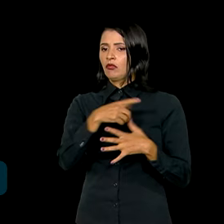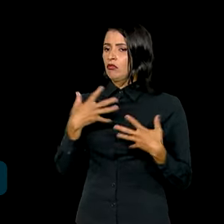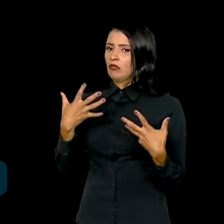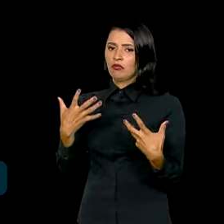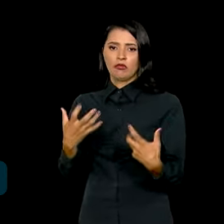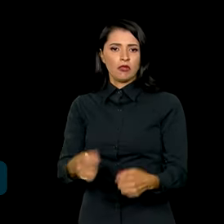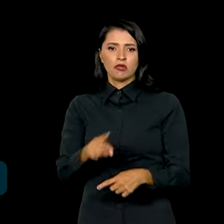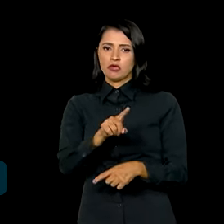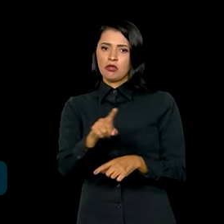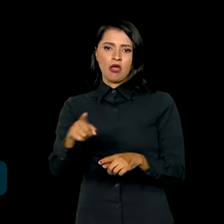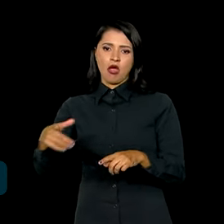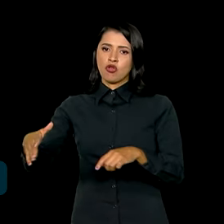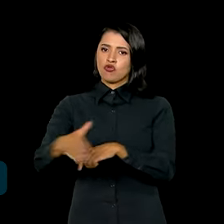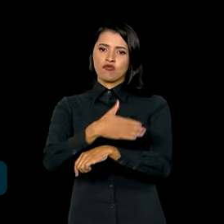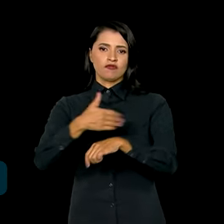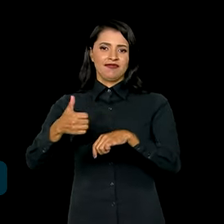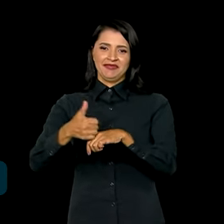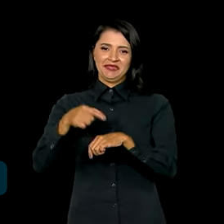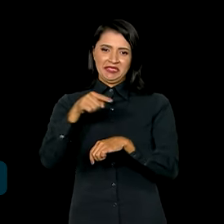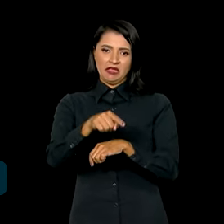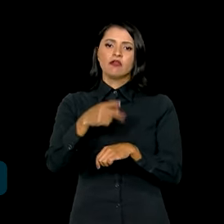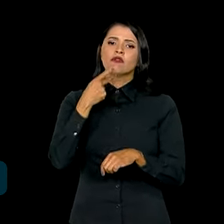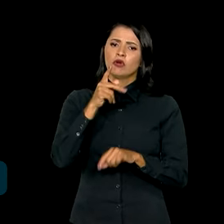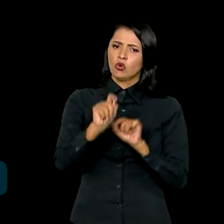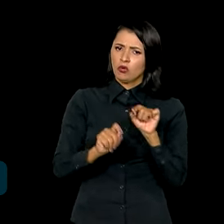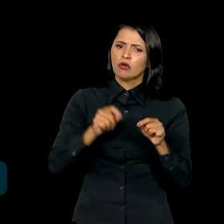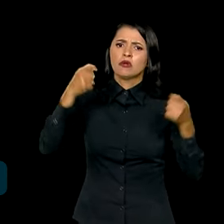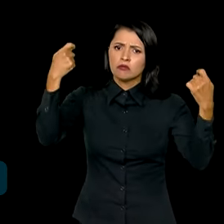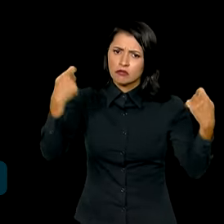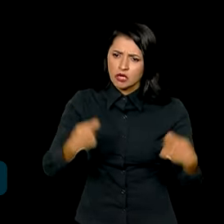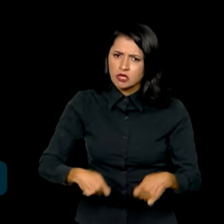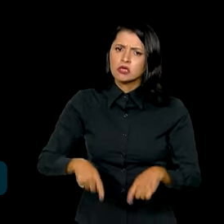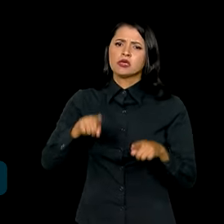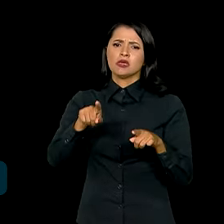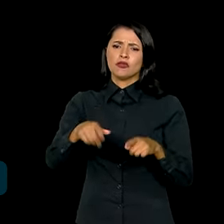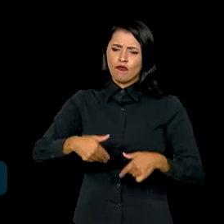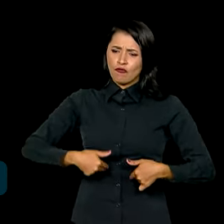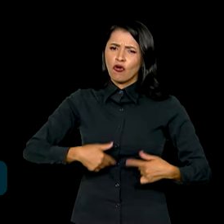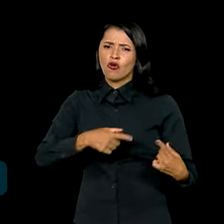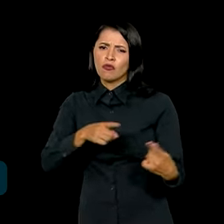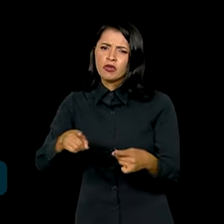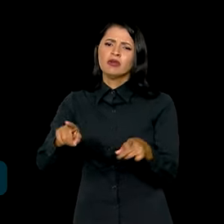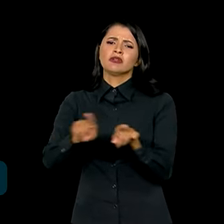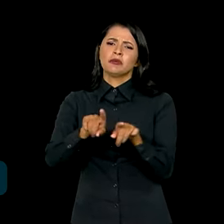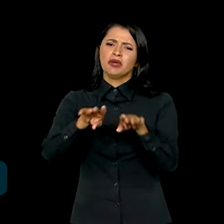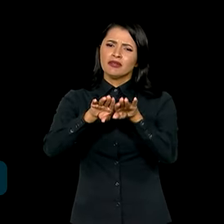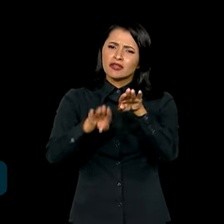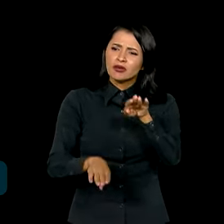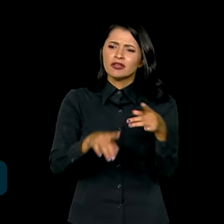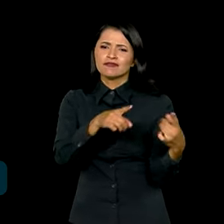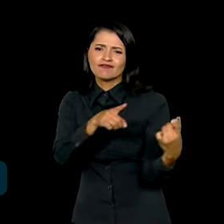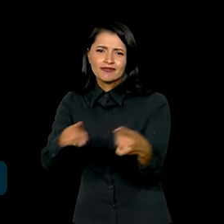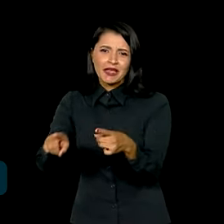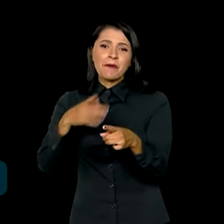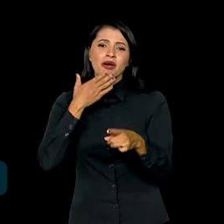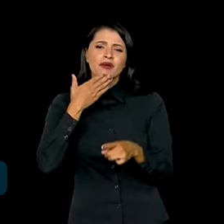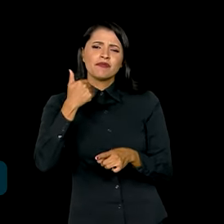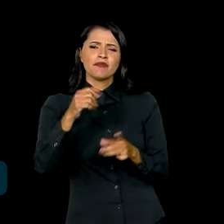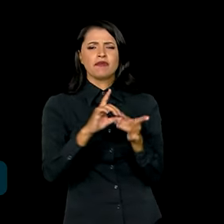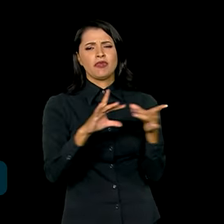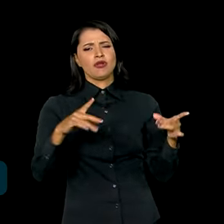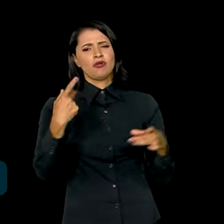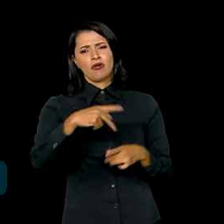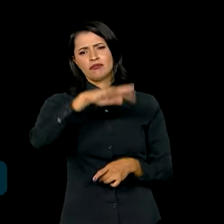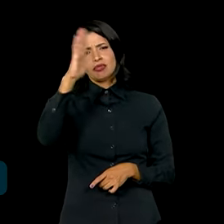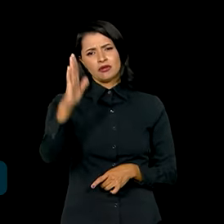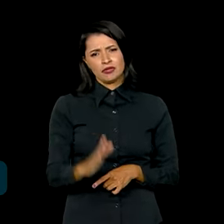aderir ao golpe e destacou que é preciso combater a fome e a desigualdade a fim de aperfeiçoar a democracia no